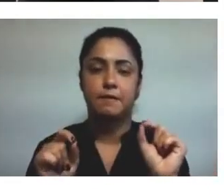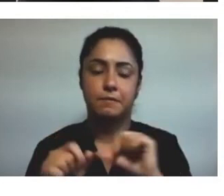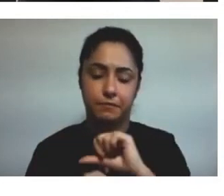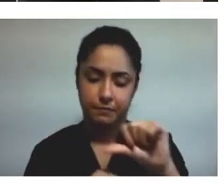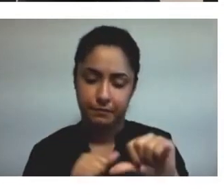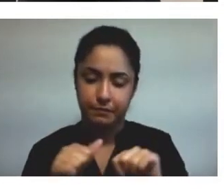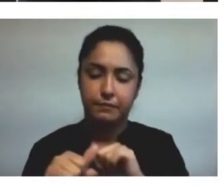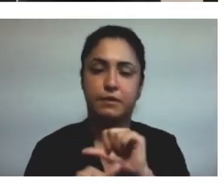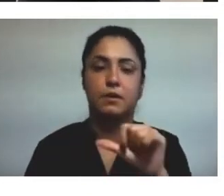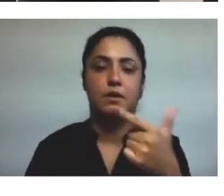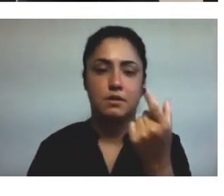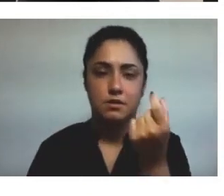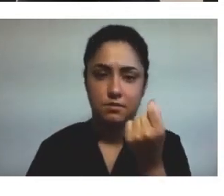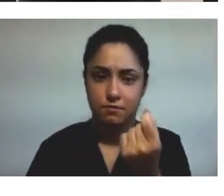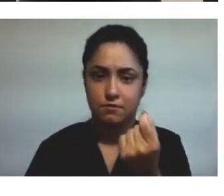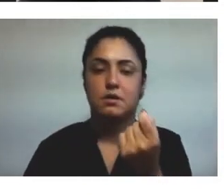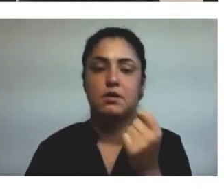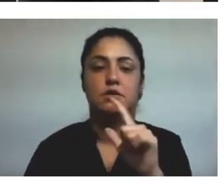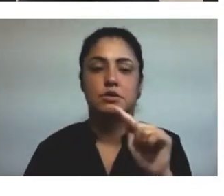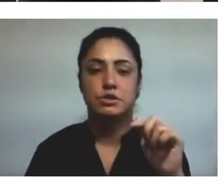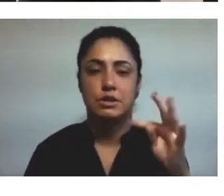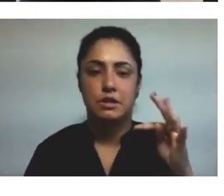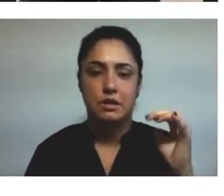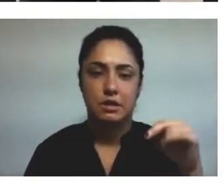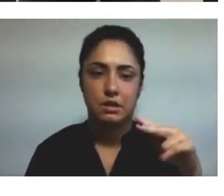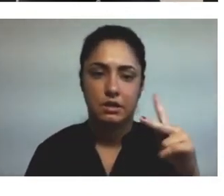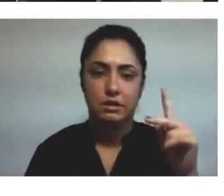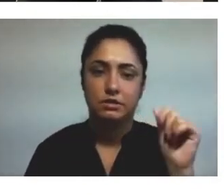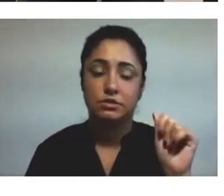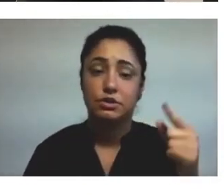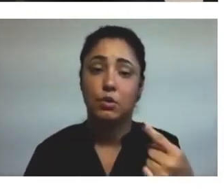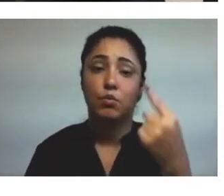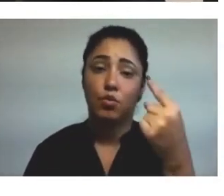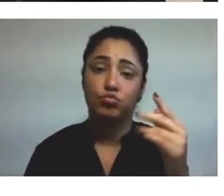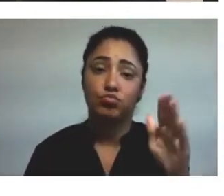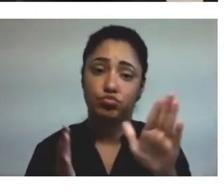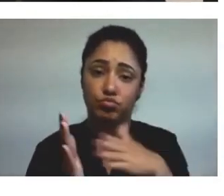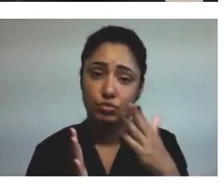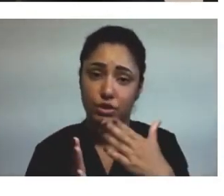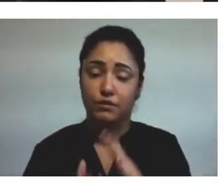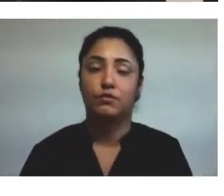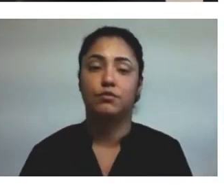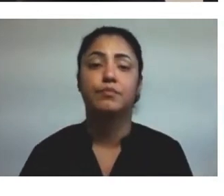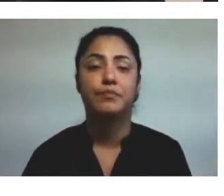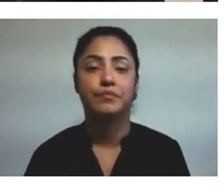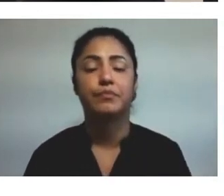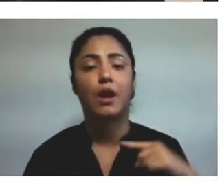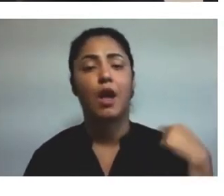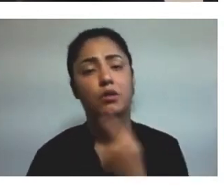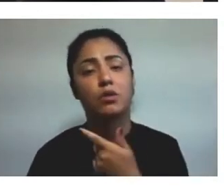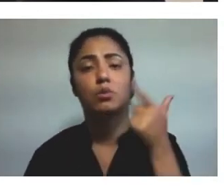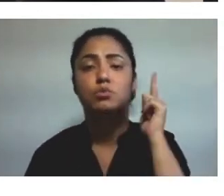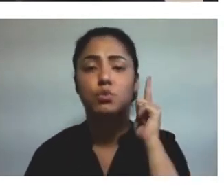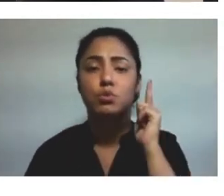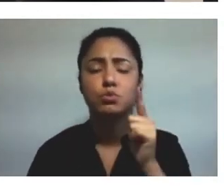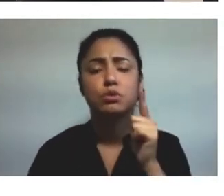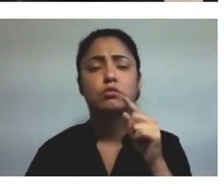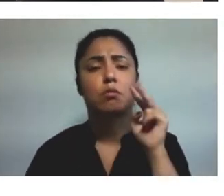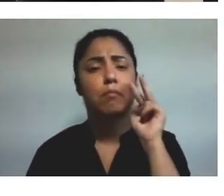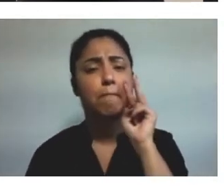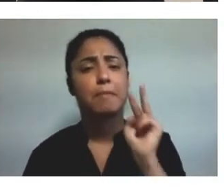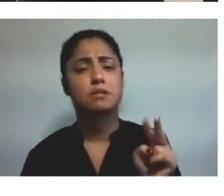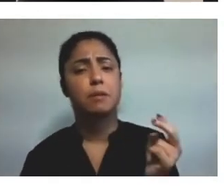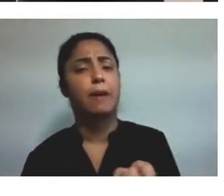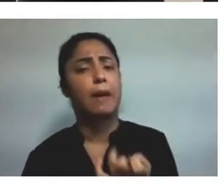Depois, passamos a trocar 10 latinhas por um livro. E, com isso, nós fazíamos o levantamento da quantidade de